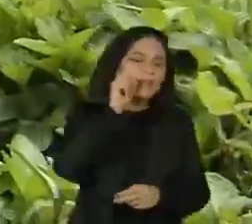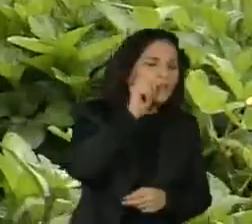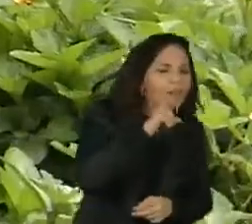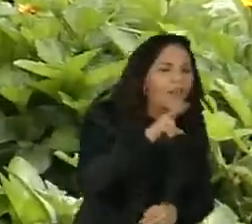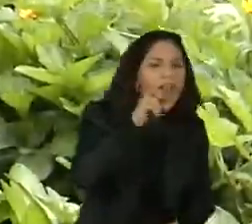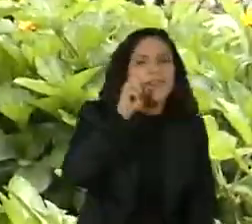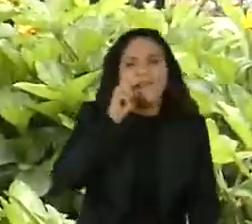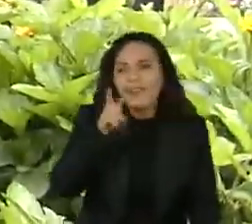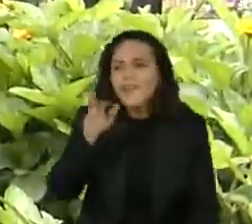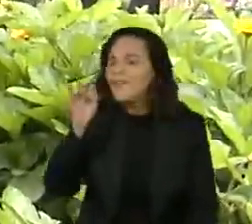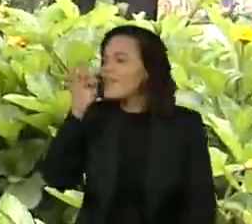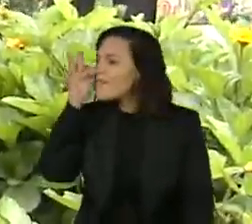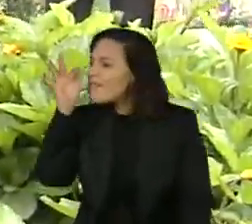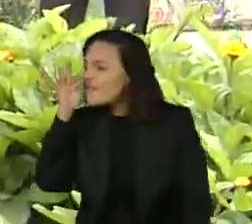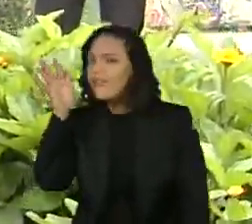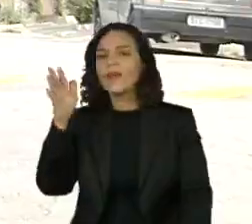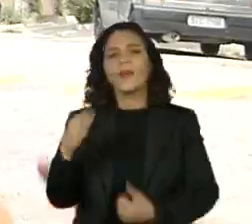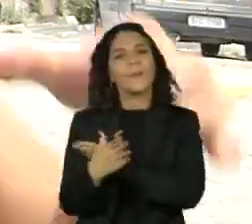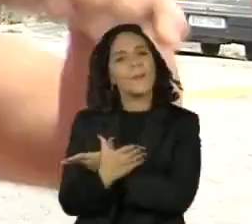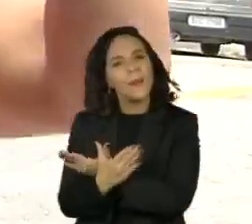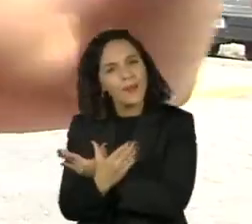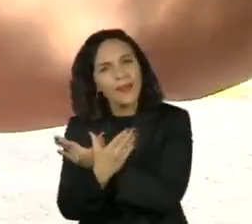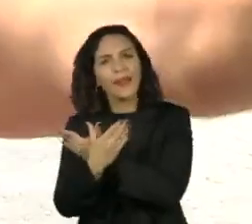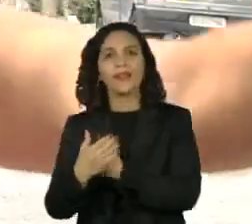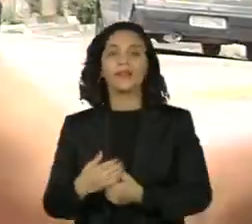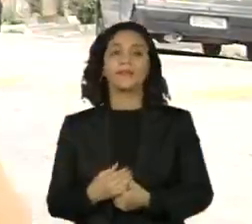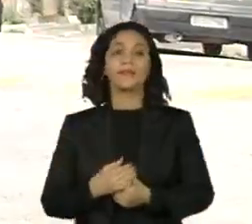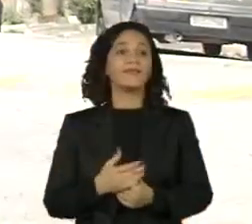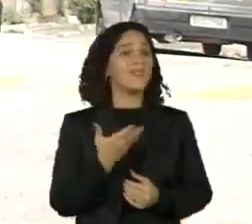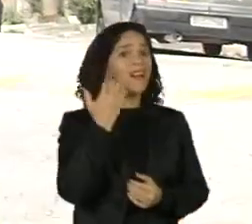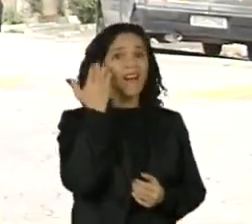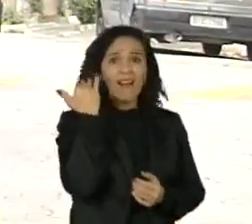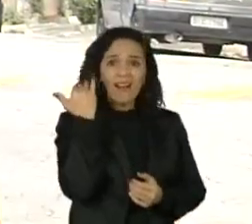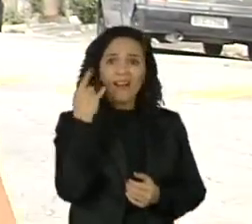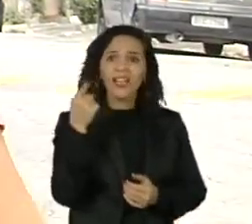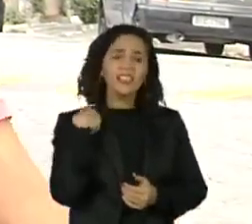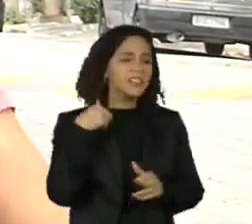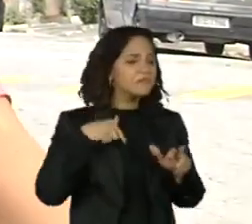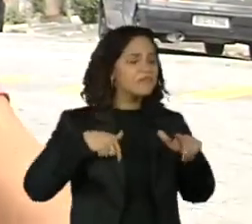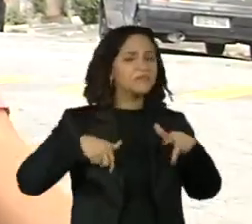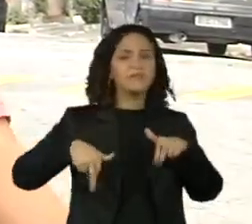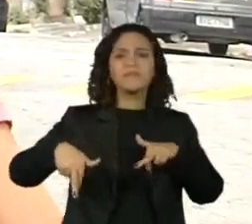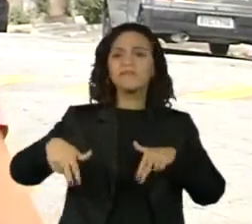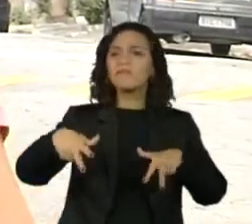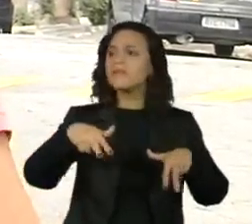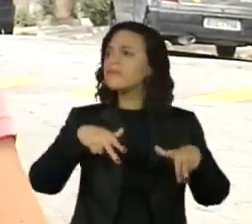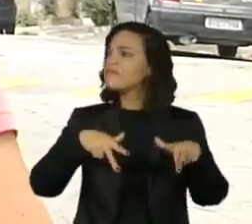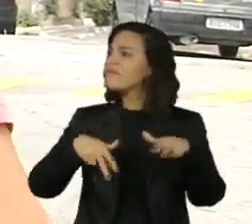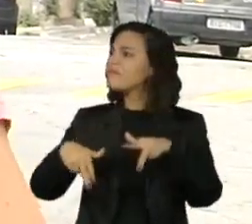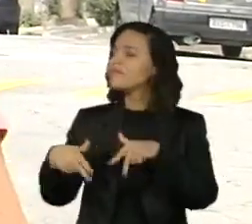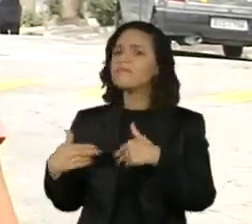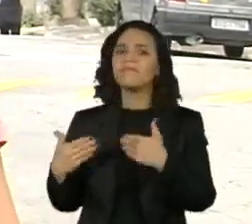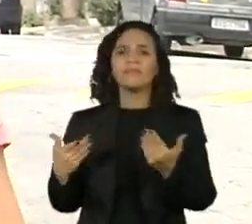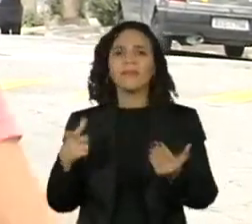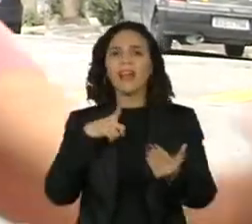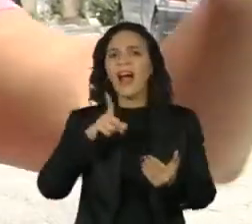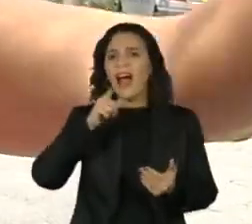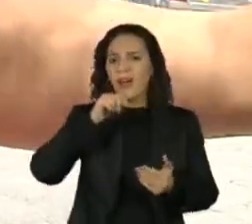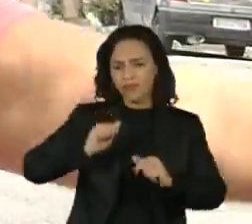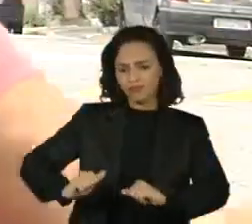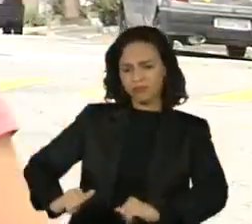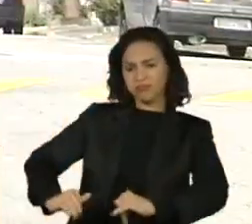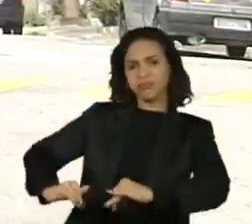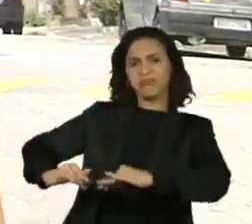flores, ficava vendo as borboletas. Antes você tinha guias cheias d'água,